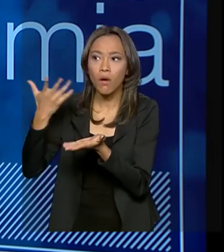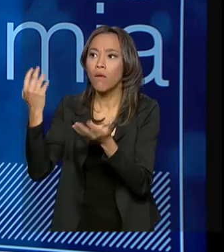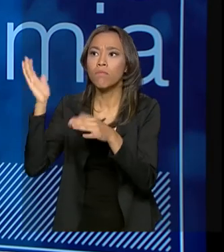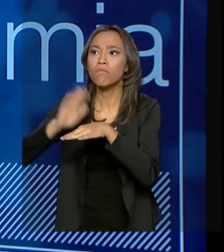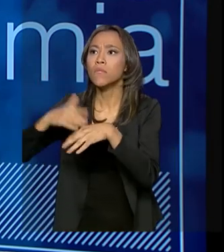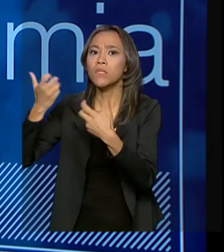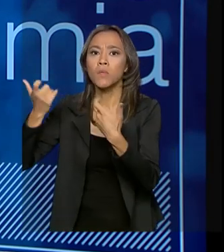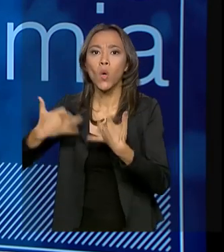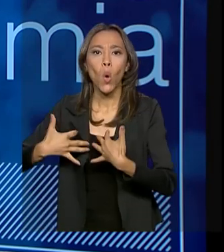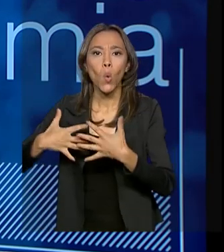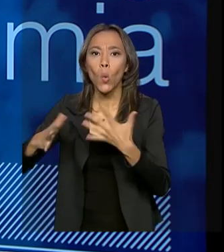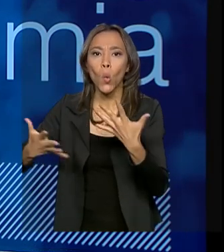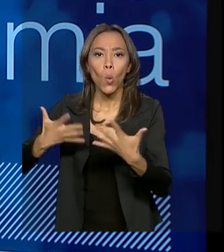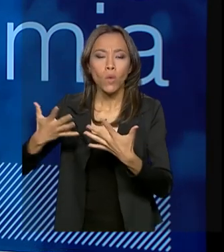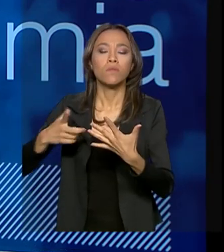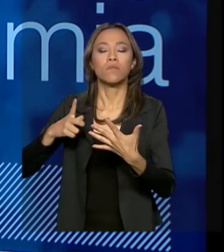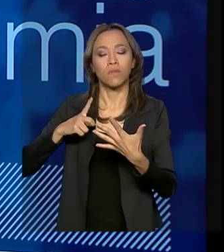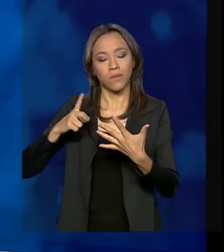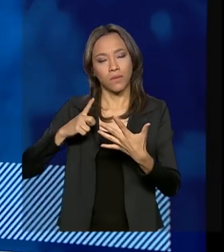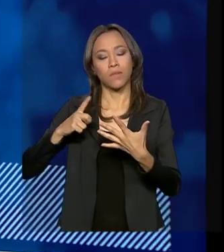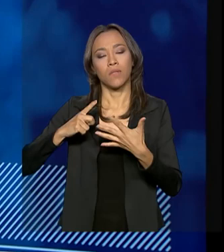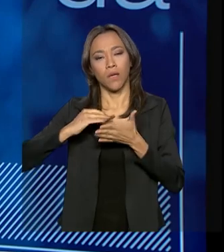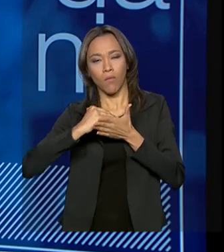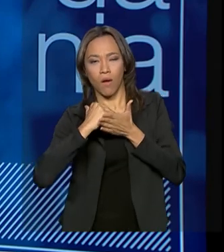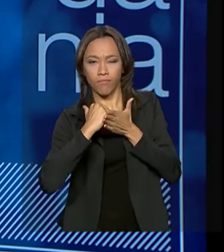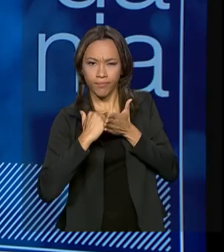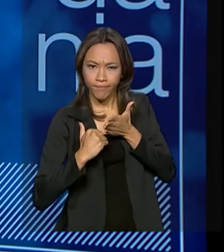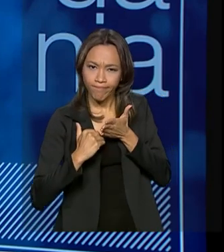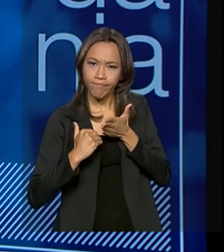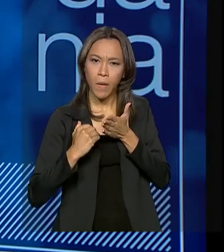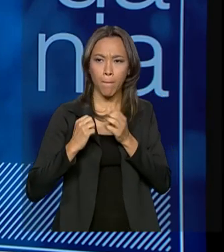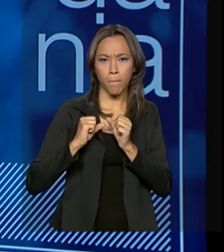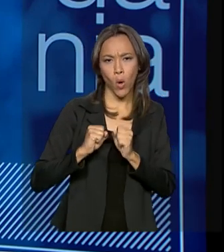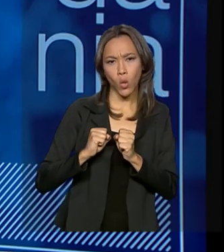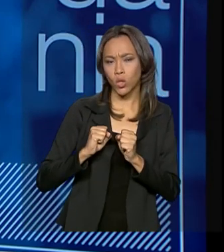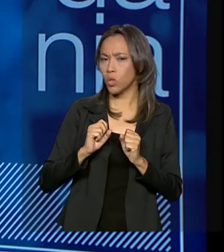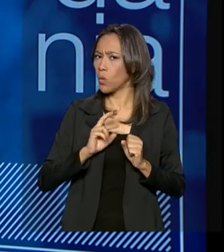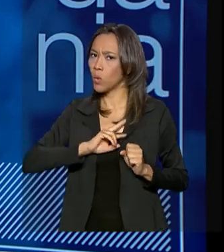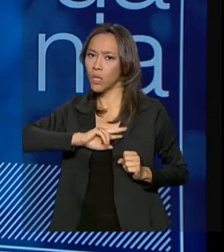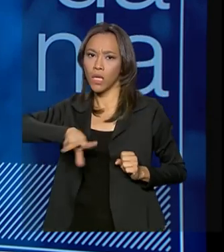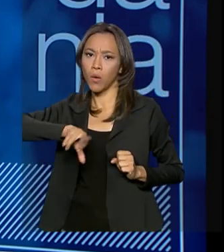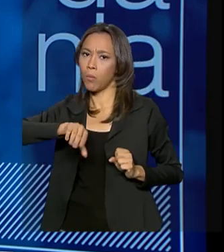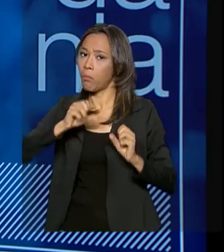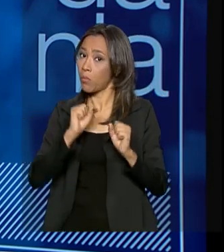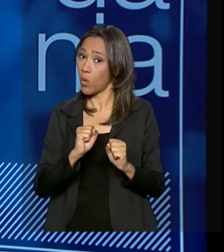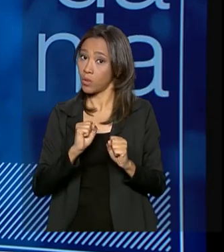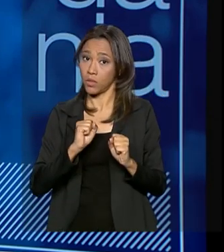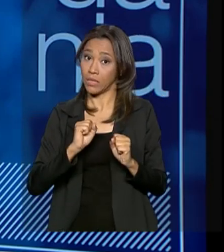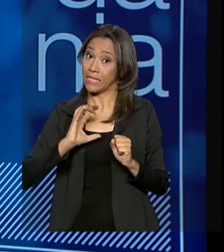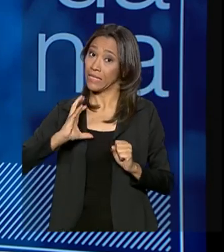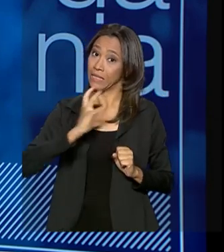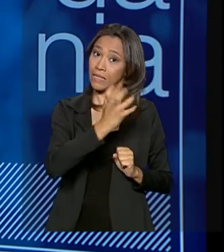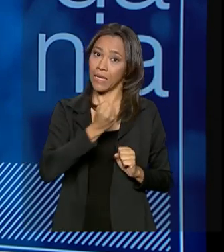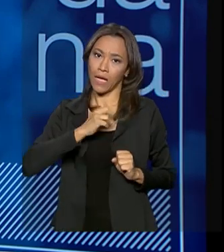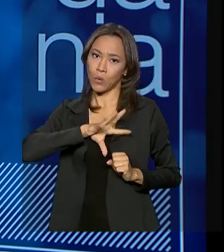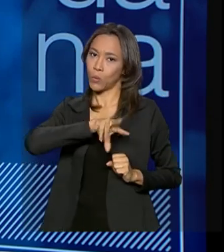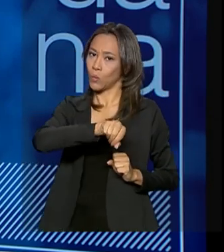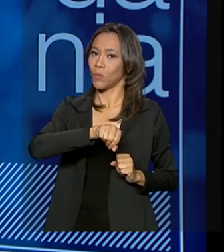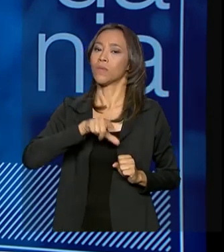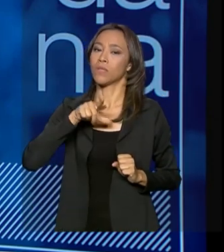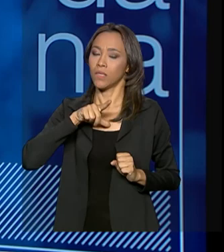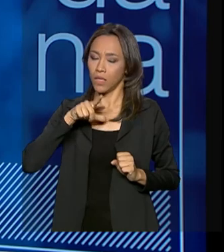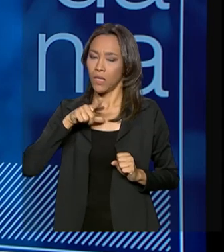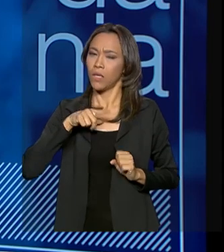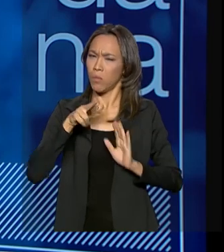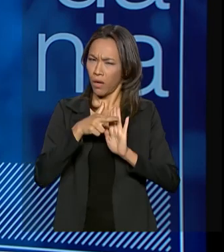causa. Tem uma diferença em relação a se você pode ou não pode sacar integralmente. Então, mas isso é uma questão que